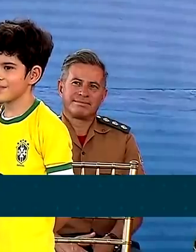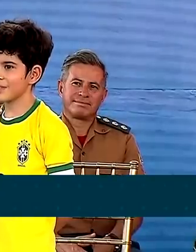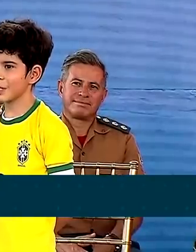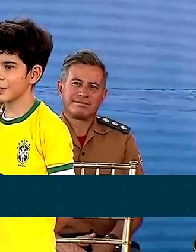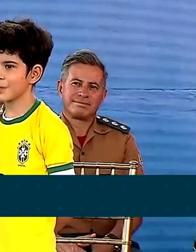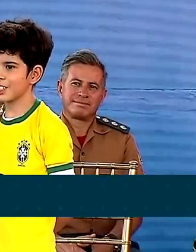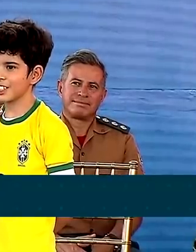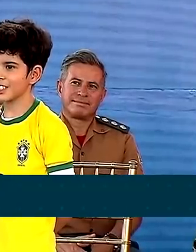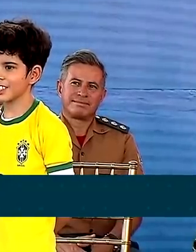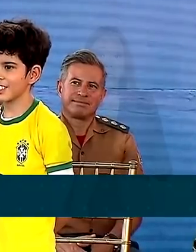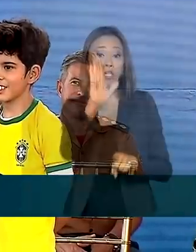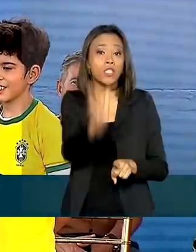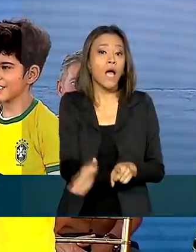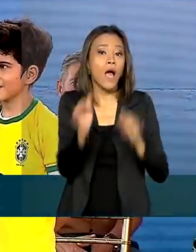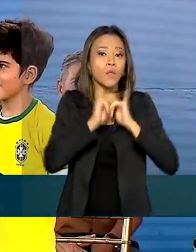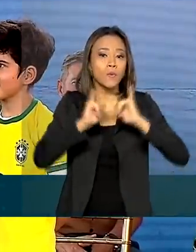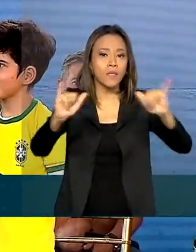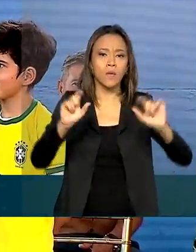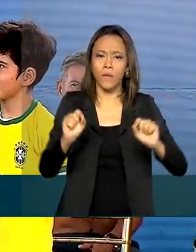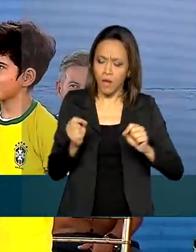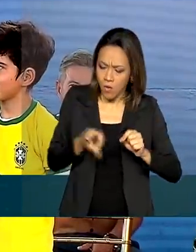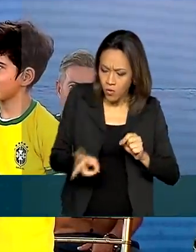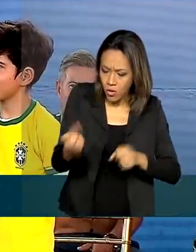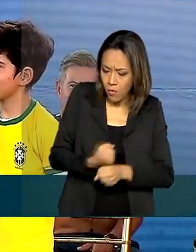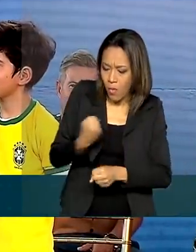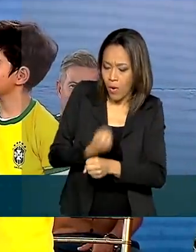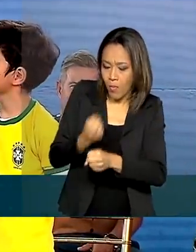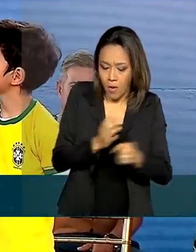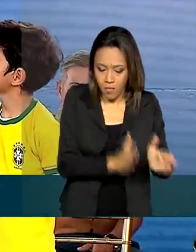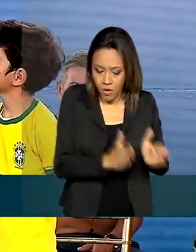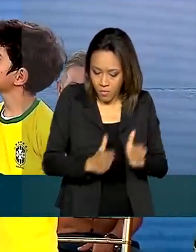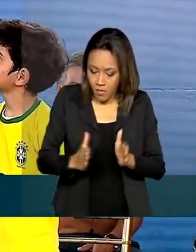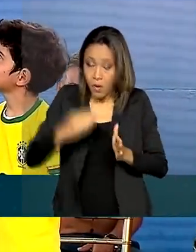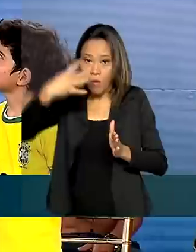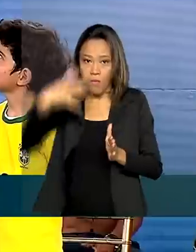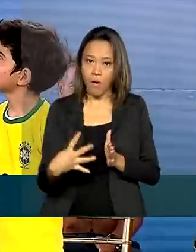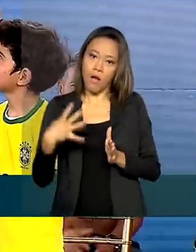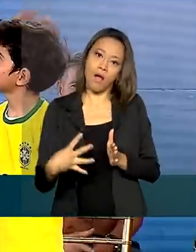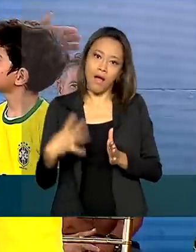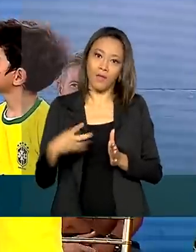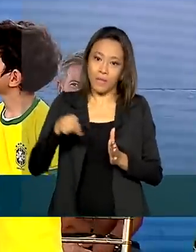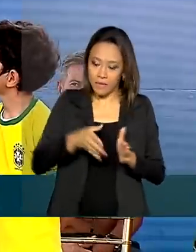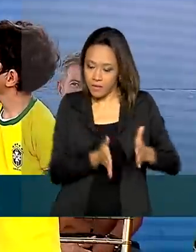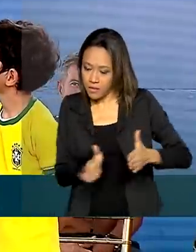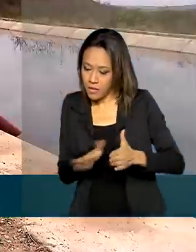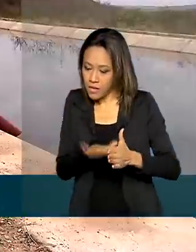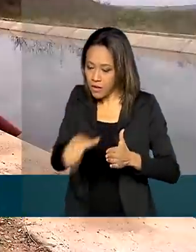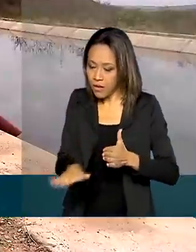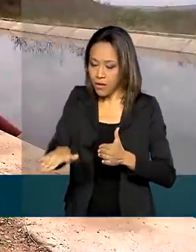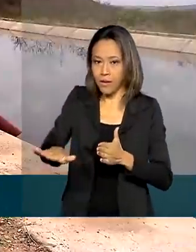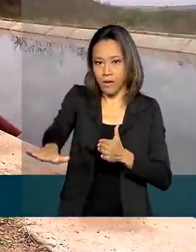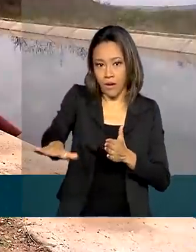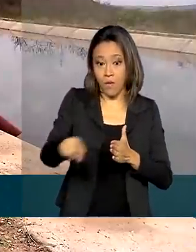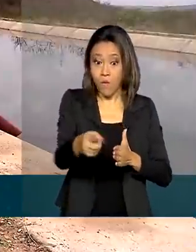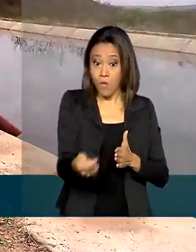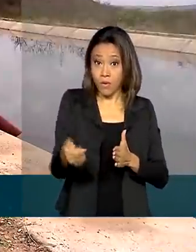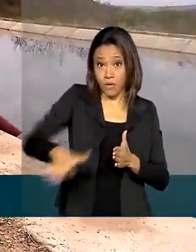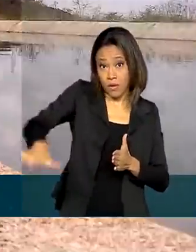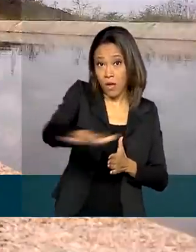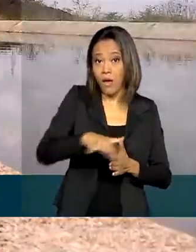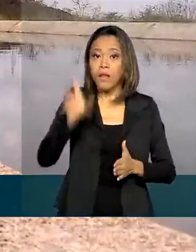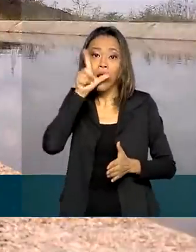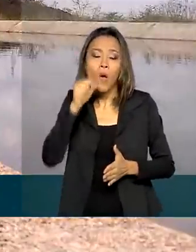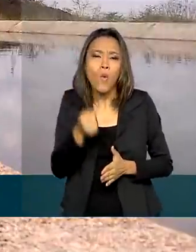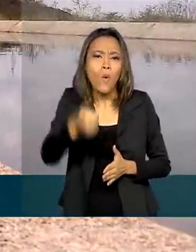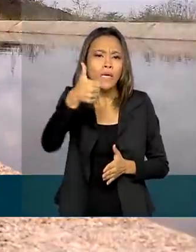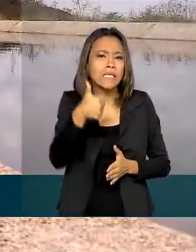Também foi anunciada a continuidade das obras do trecho 4 do Canal do Sertão Alagoano. Quase 15 milhões